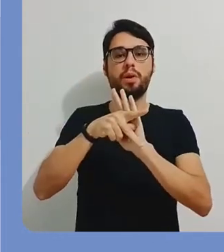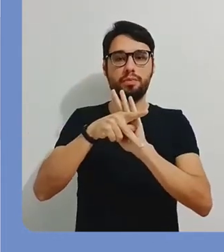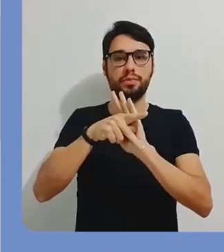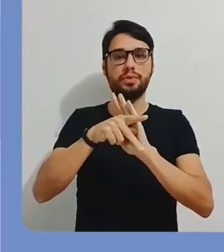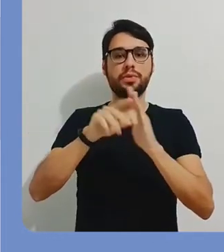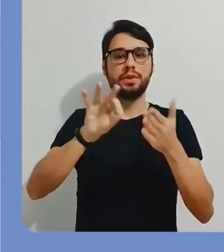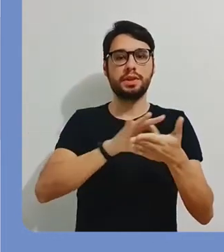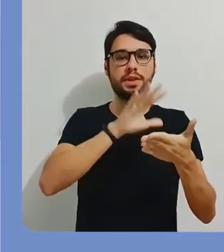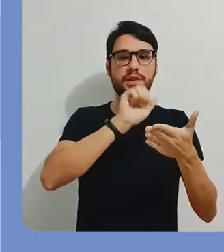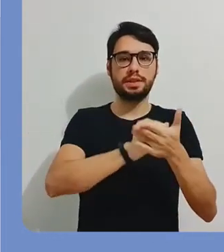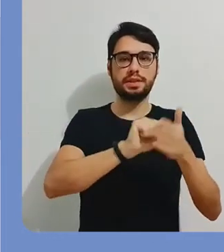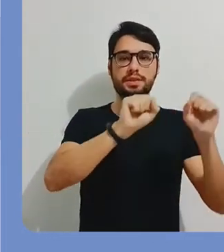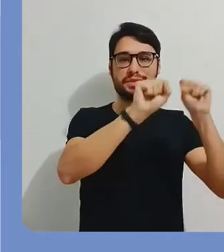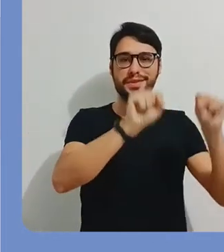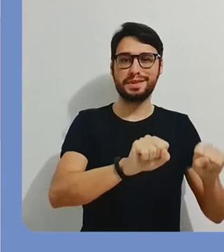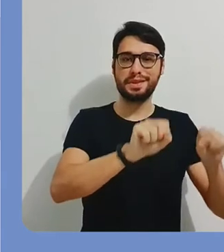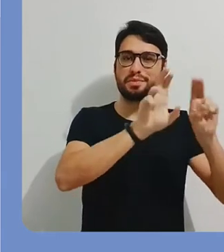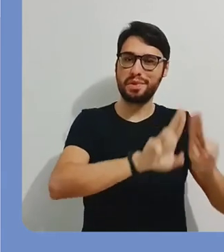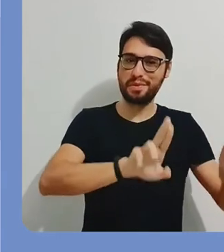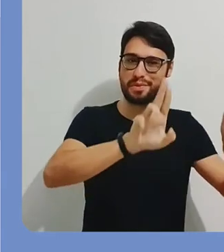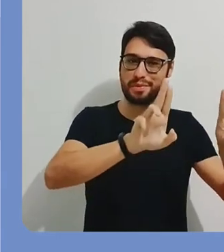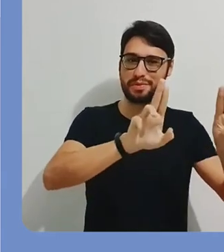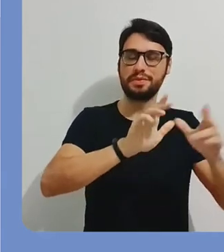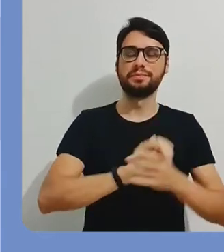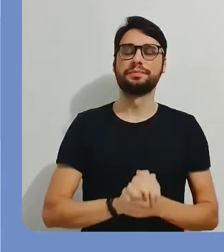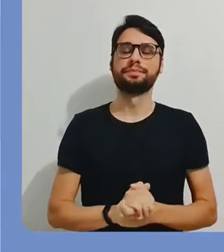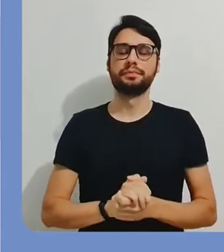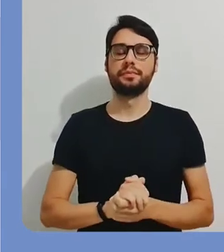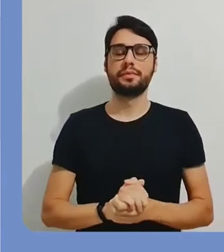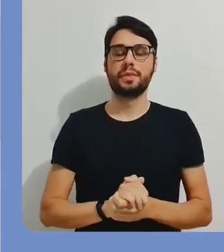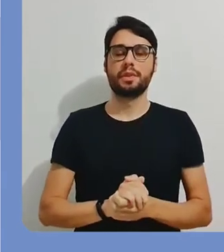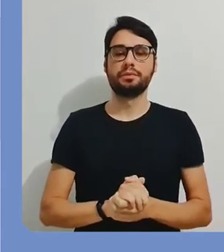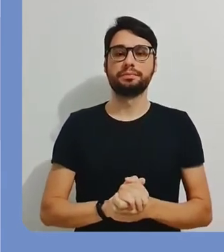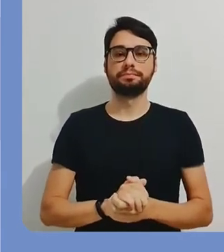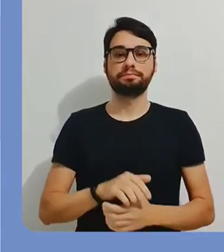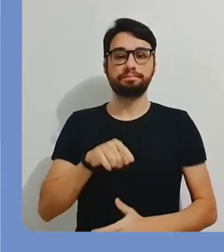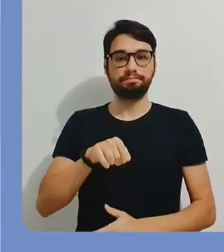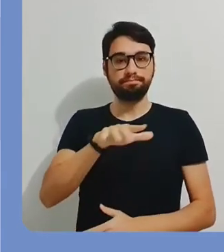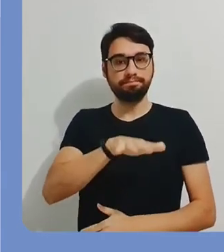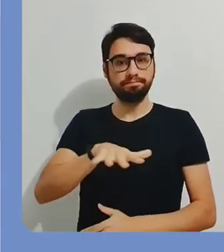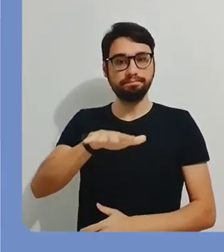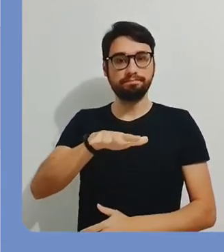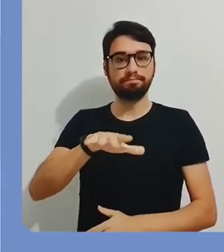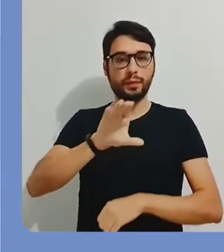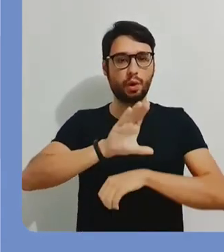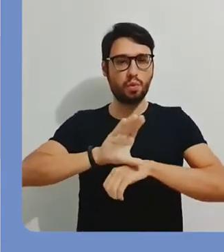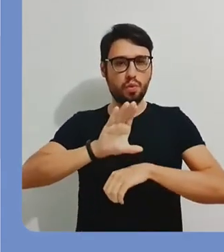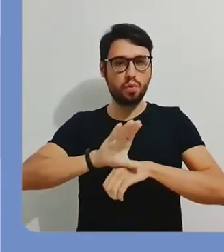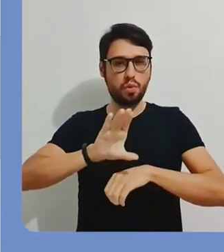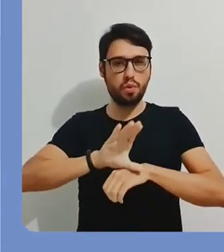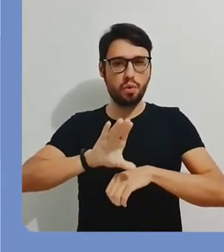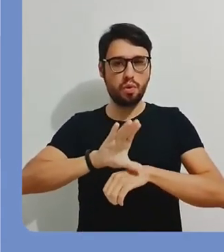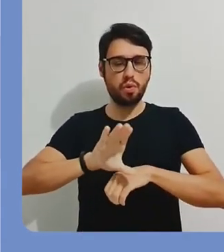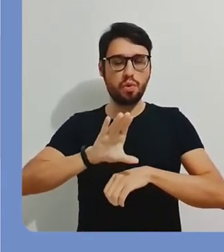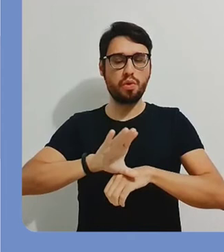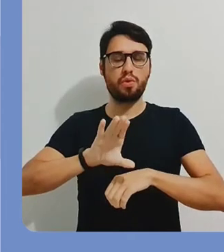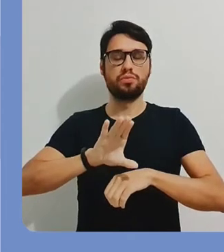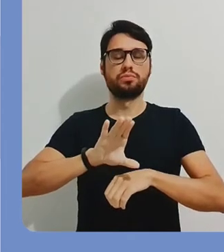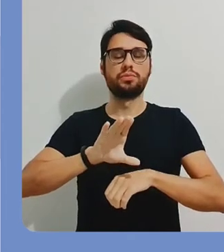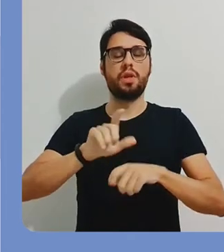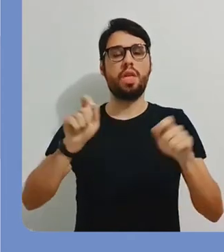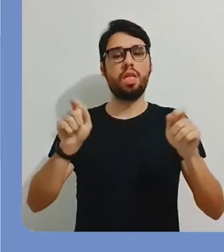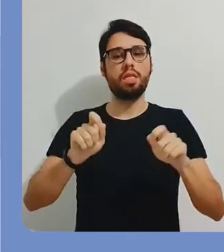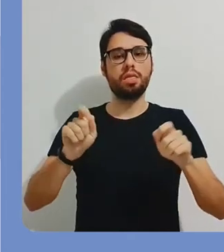seleciona a opção a inscrição será feita via sistema de inscrições da UFSC. No caso desse espaço ser